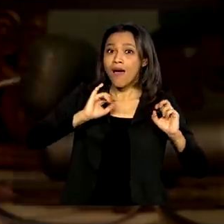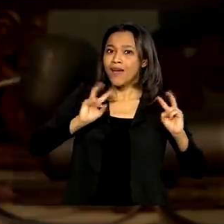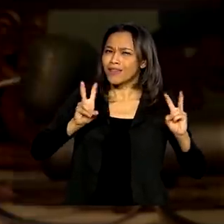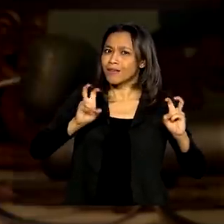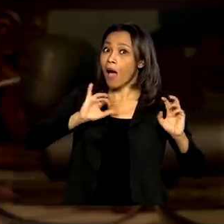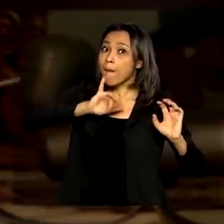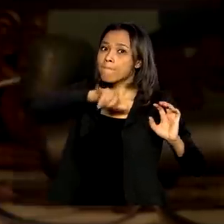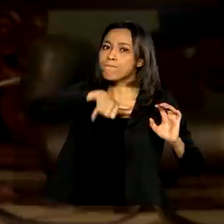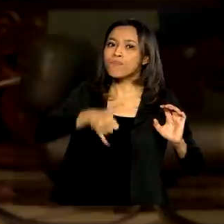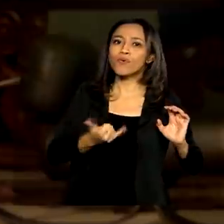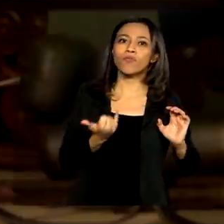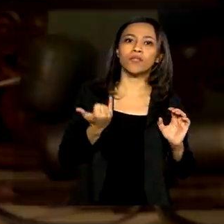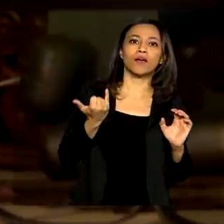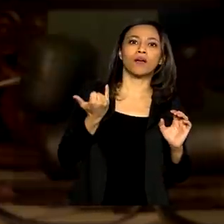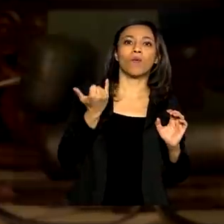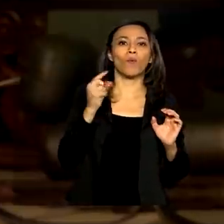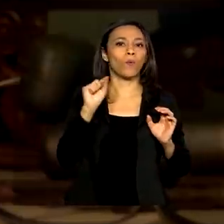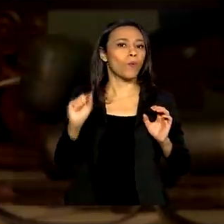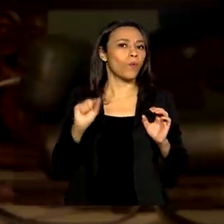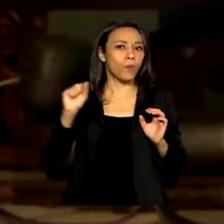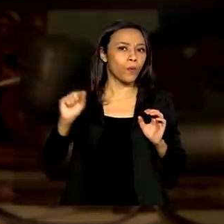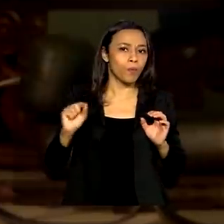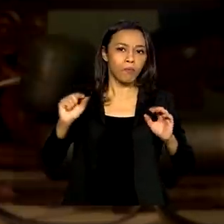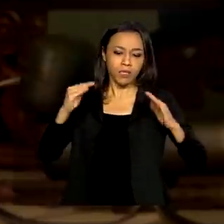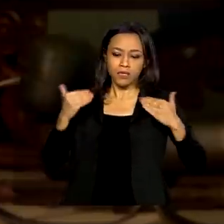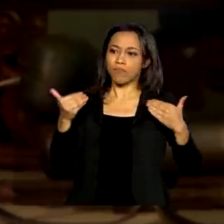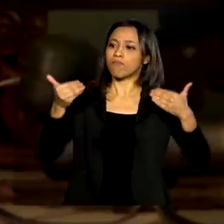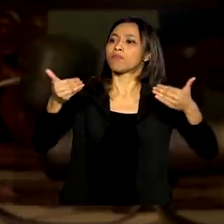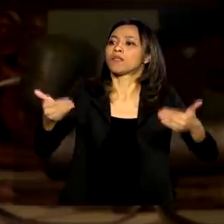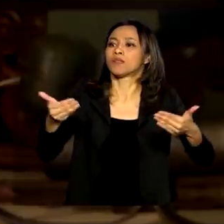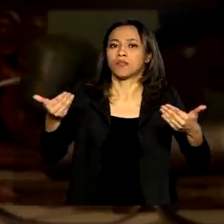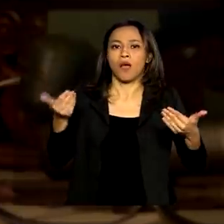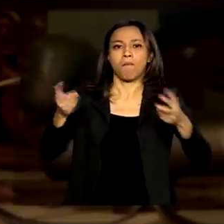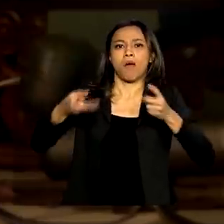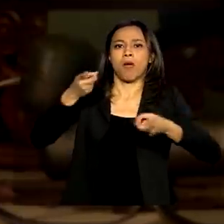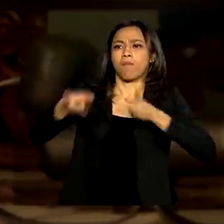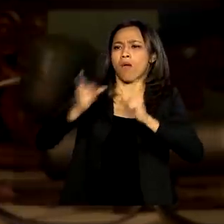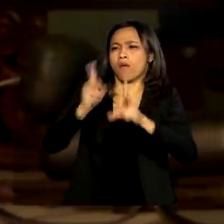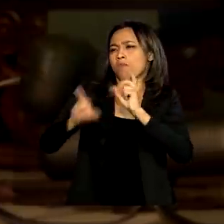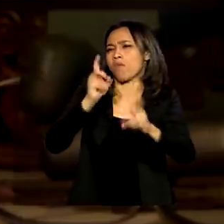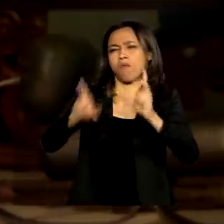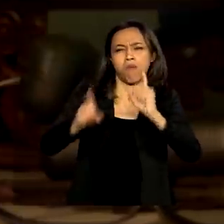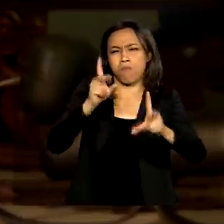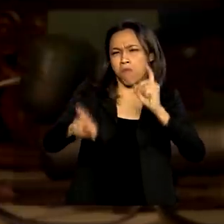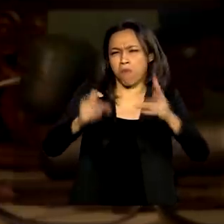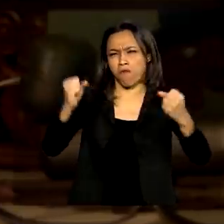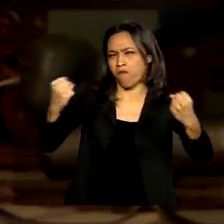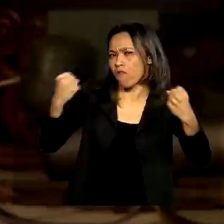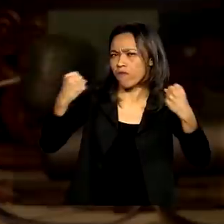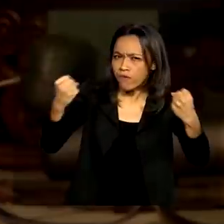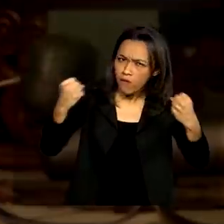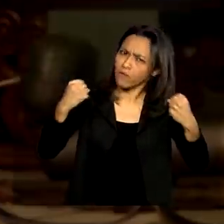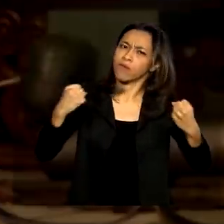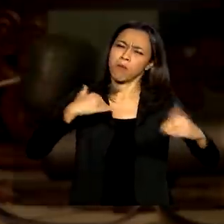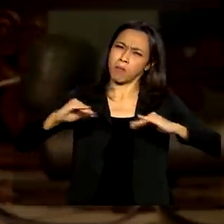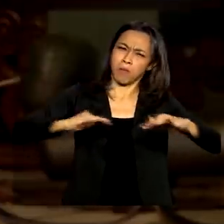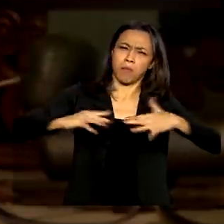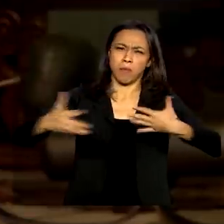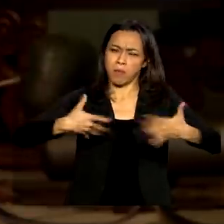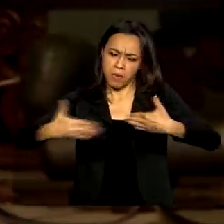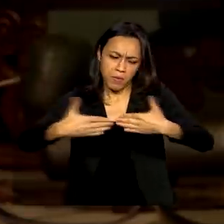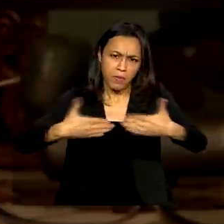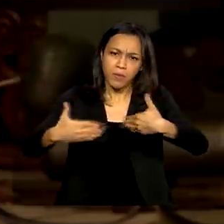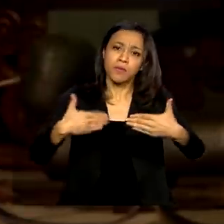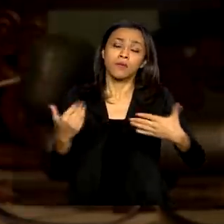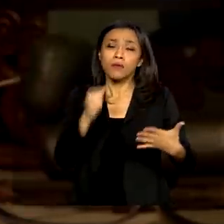oportunidade para se colocar no mercado de uma forma mais forte, mais intensa no futuro. o